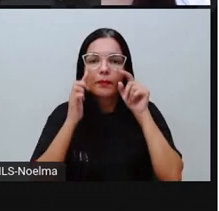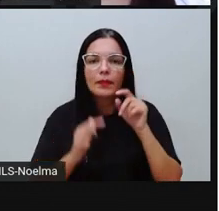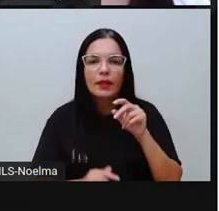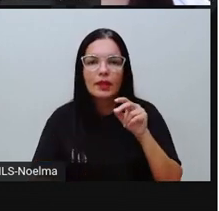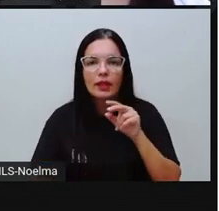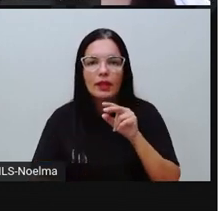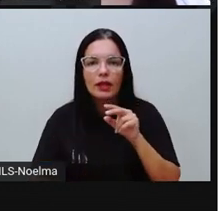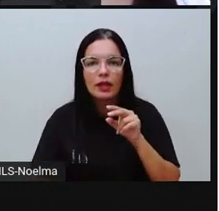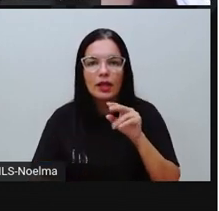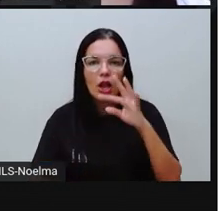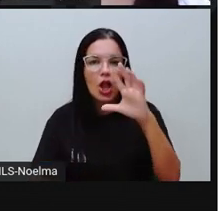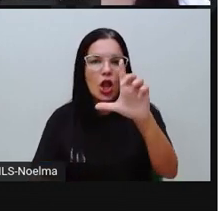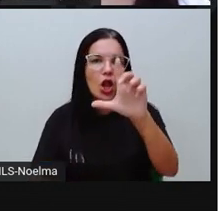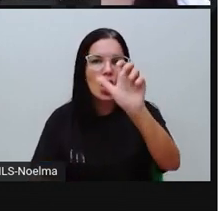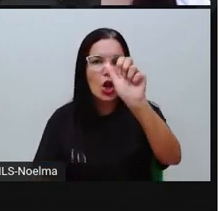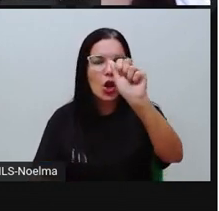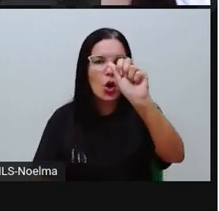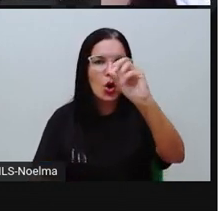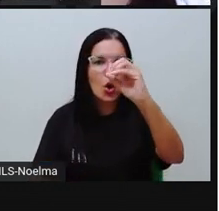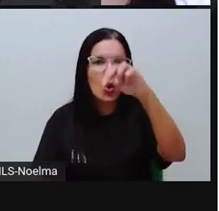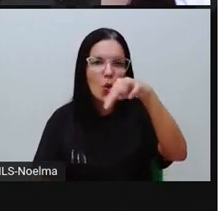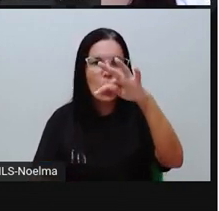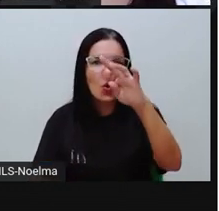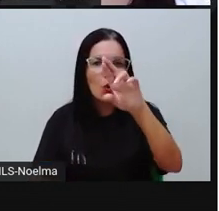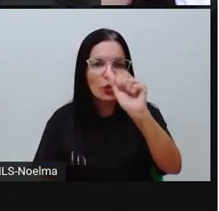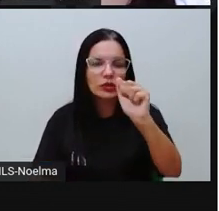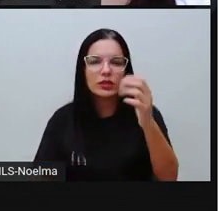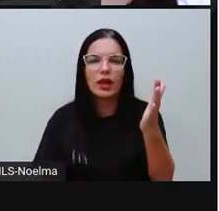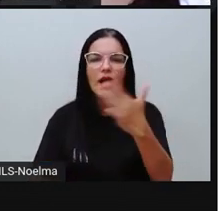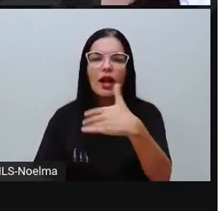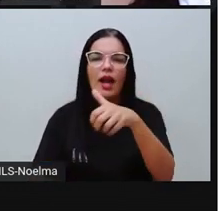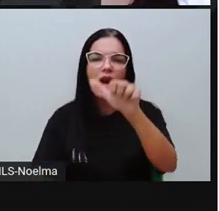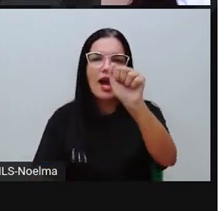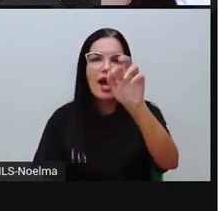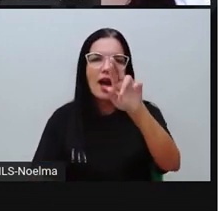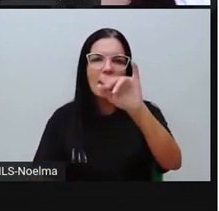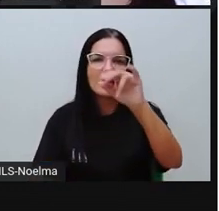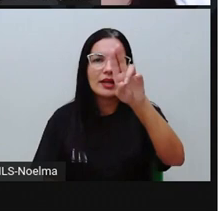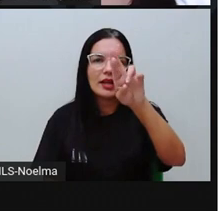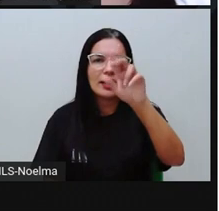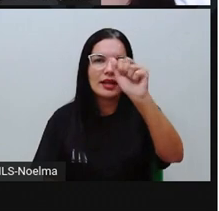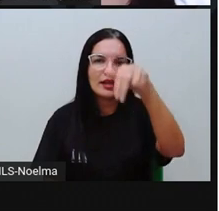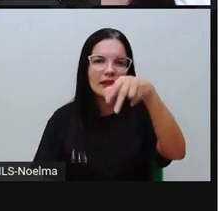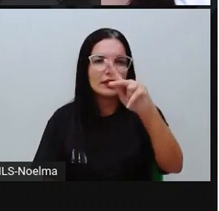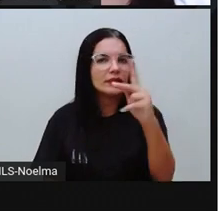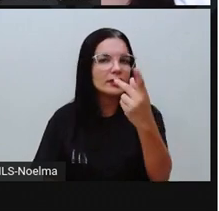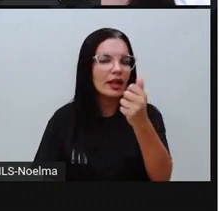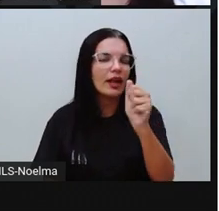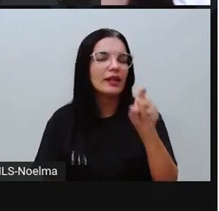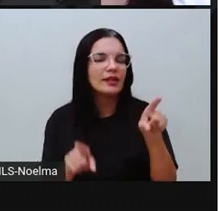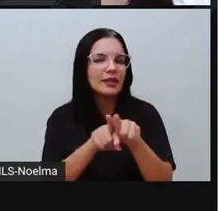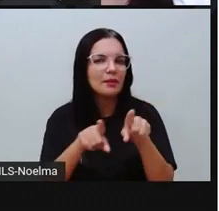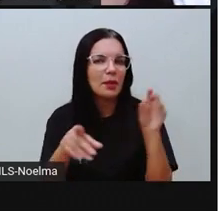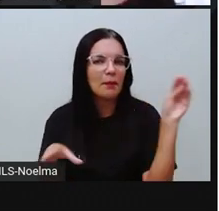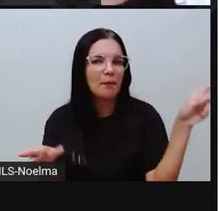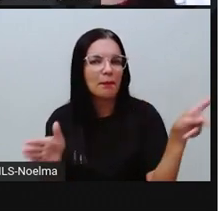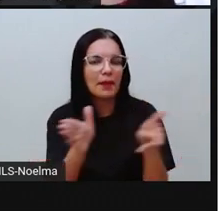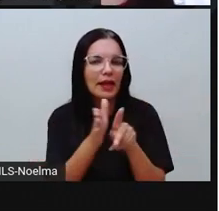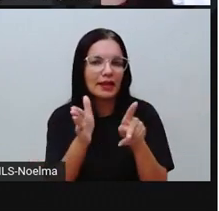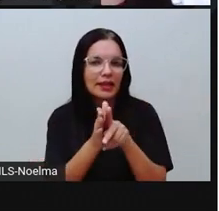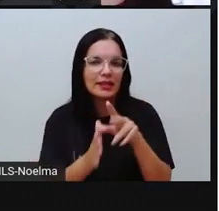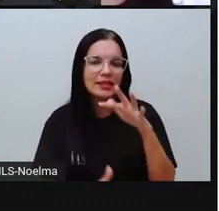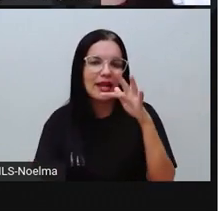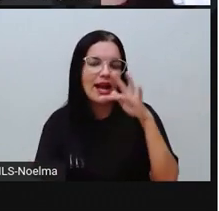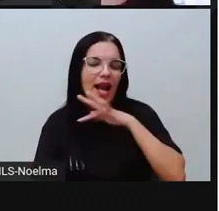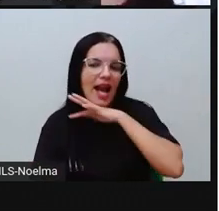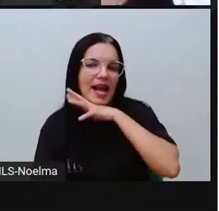-rosa, lontra, ariranha, dentre outros animais aí que fazem parte da fauna amazônica. Então